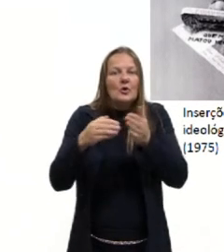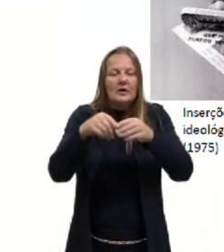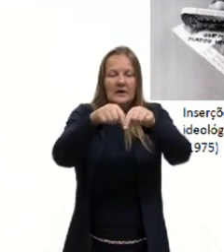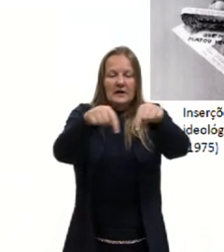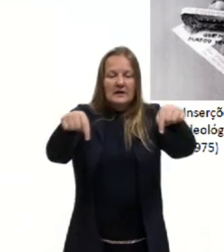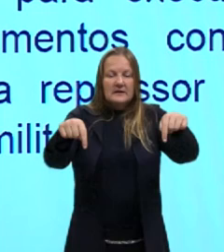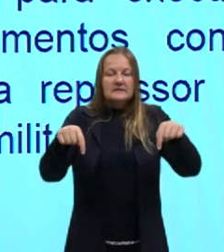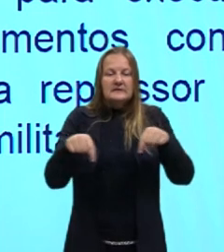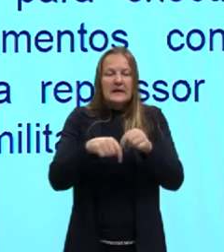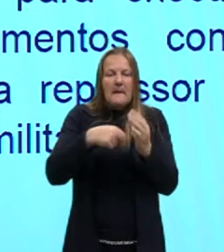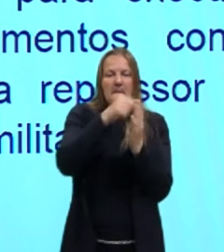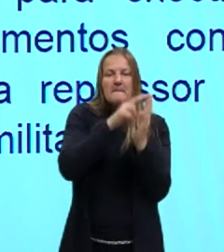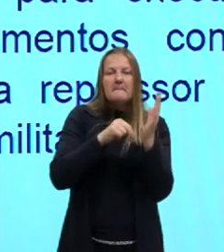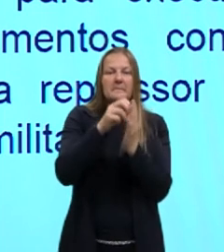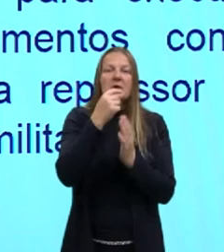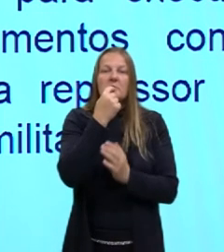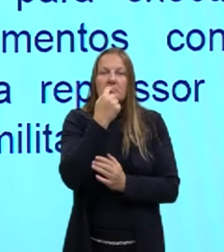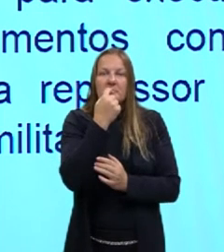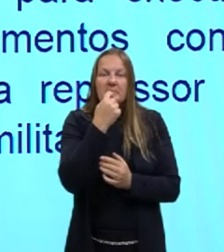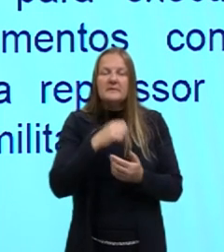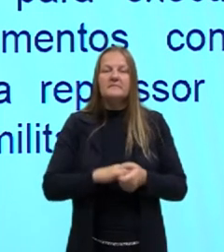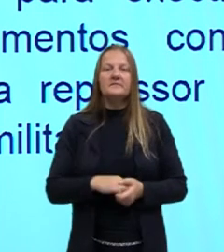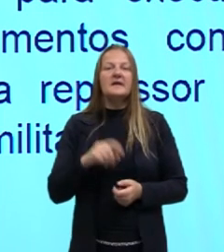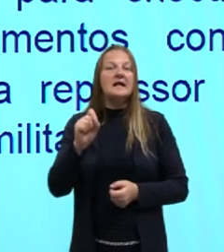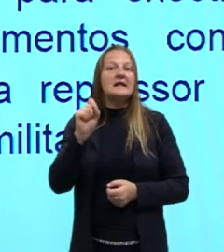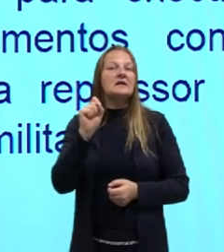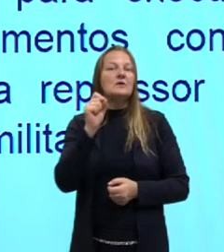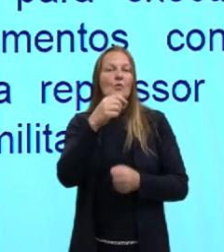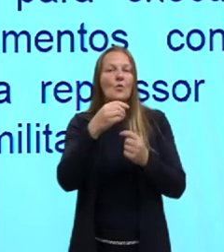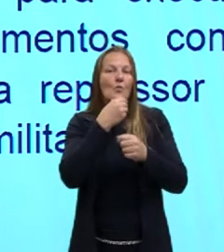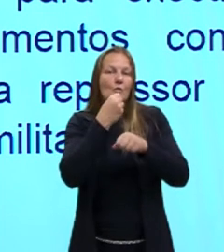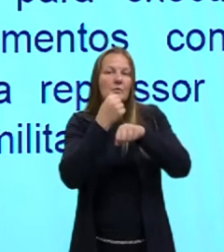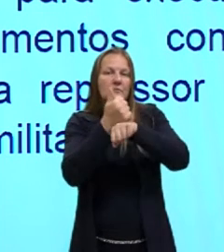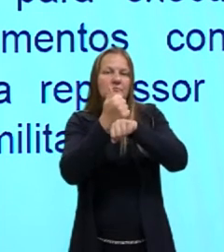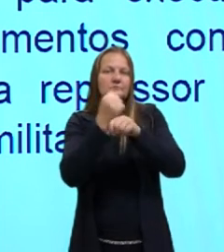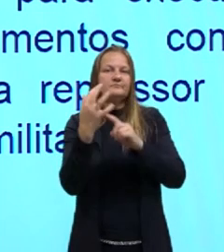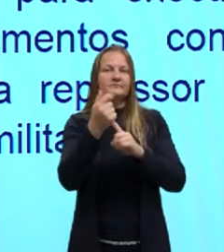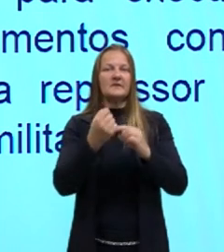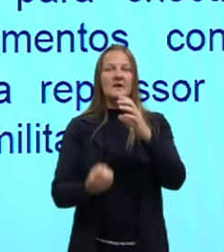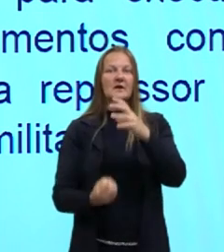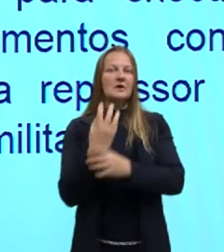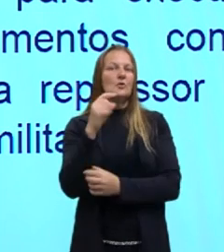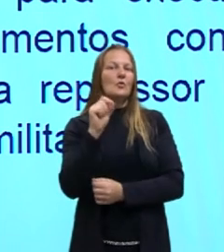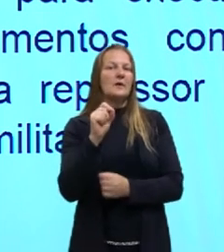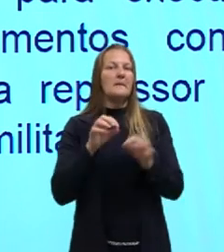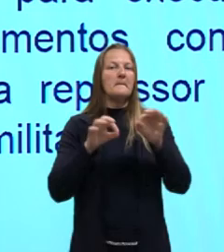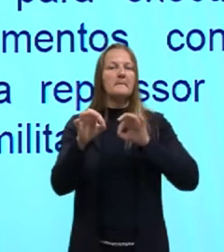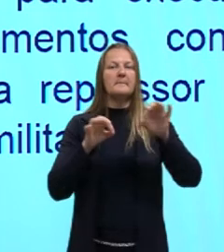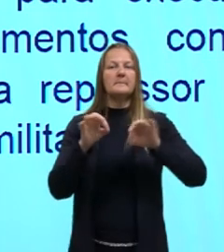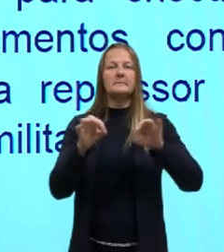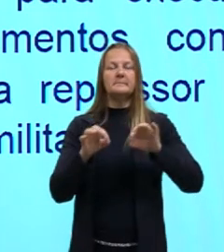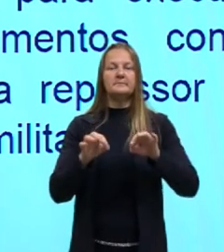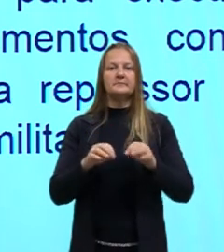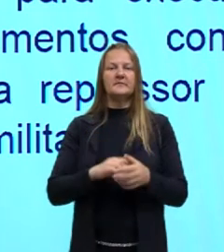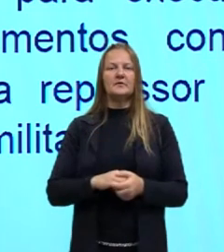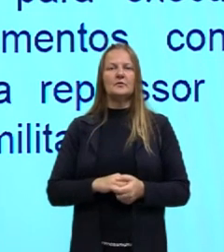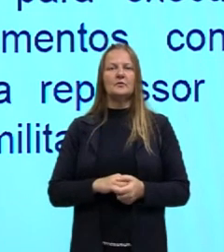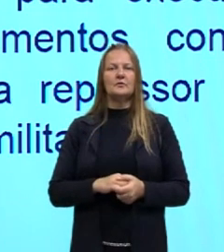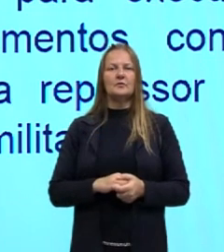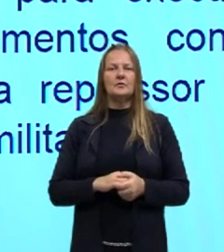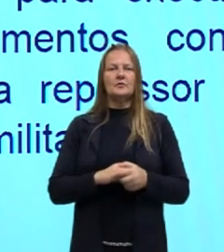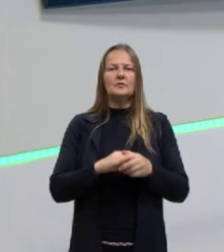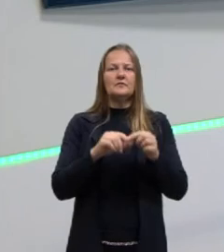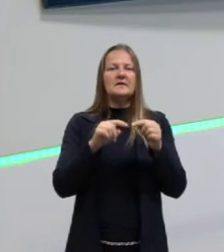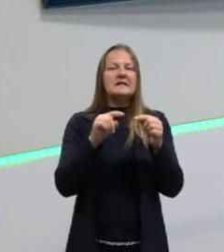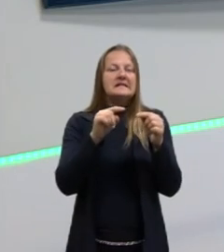este período, o Silvio, gente, cria uma coisa magnífica, que é um projeto chamado Inserções em Circuito